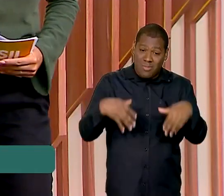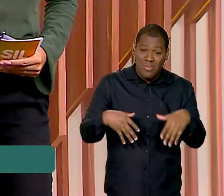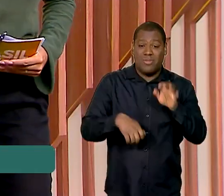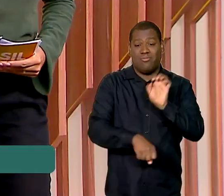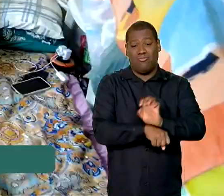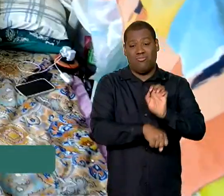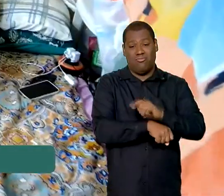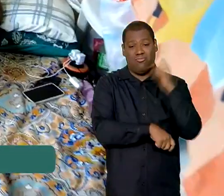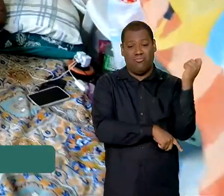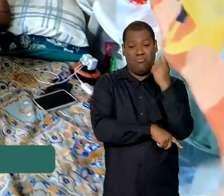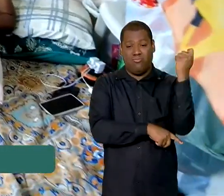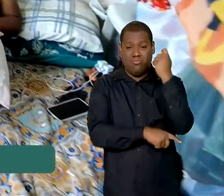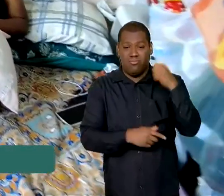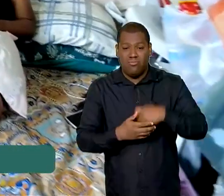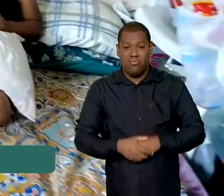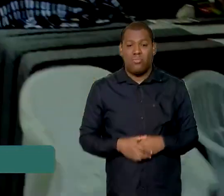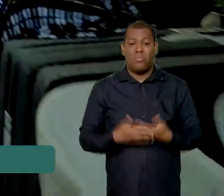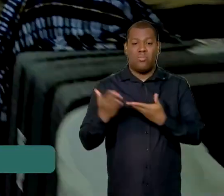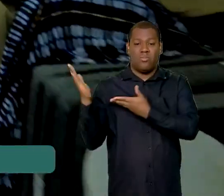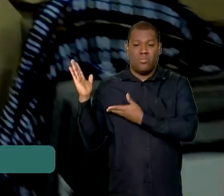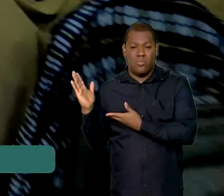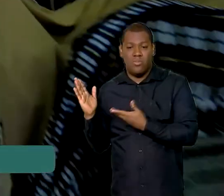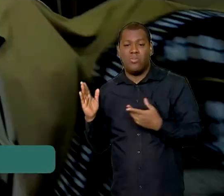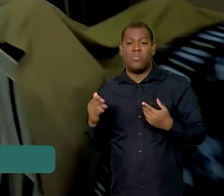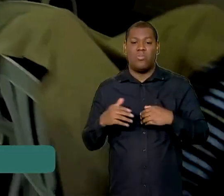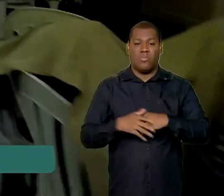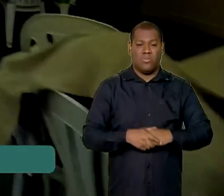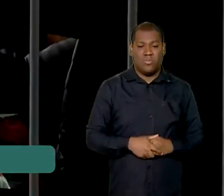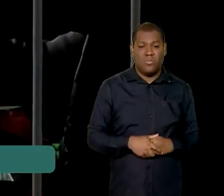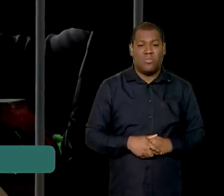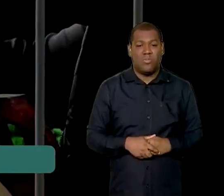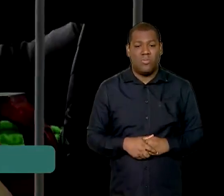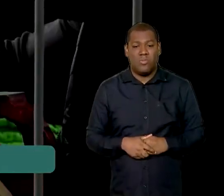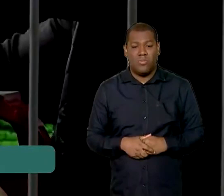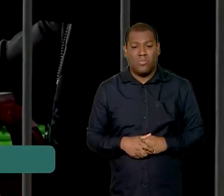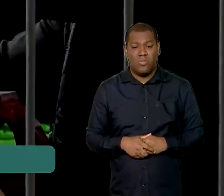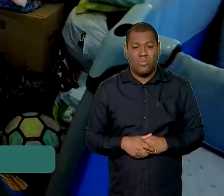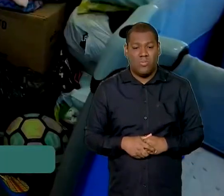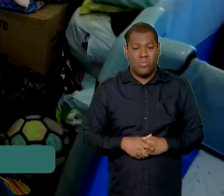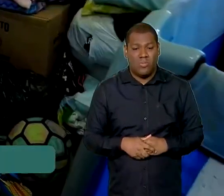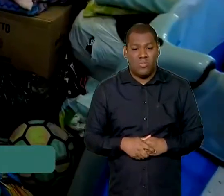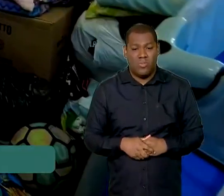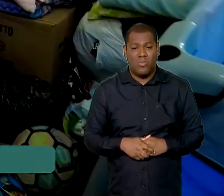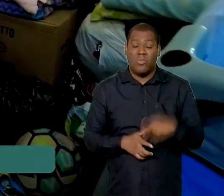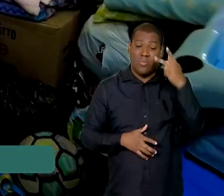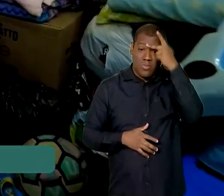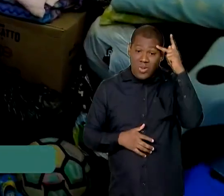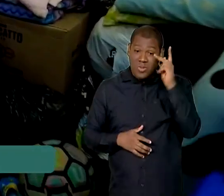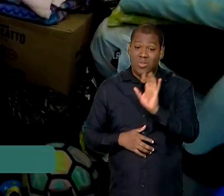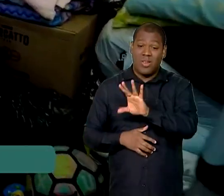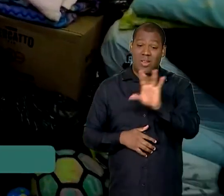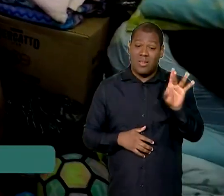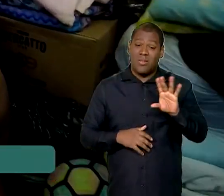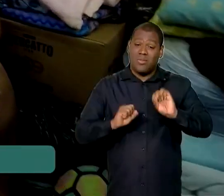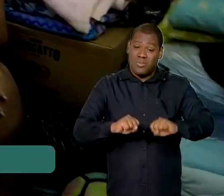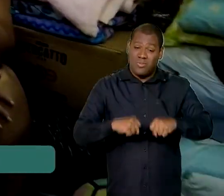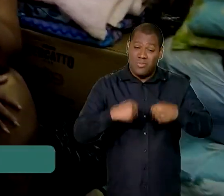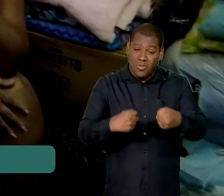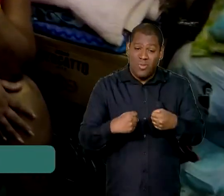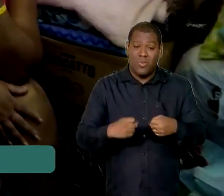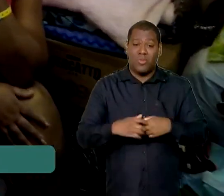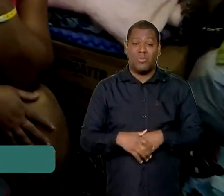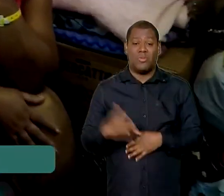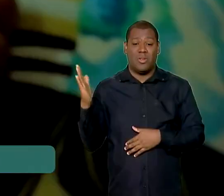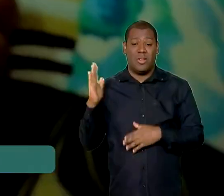do Sul. Dentro de salas de aula, pelos corredores, nos espaços de convivência, cada um se ajeita como pode na área da escola